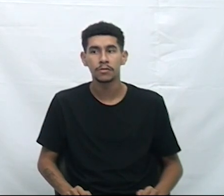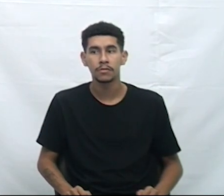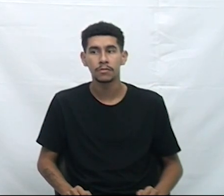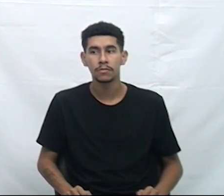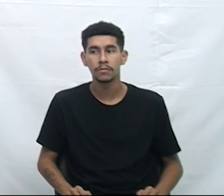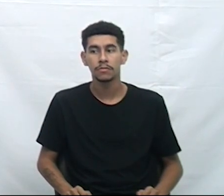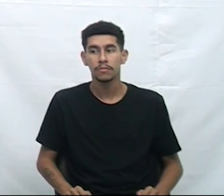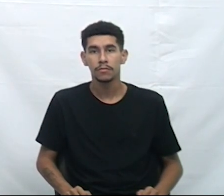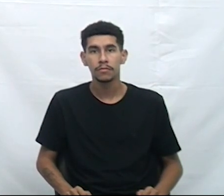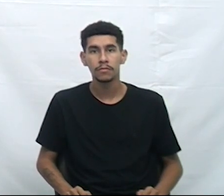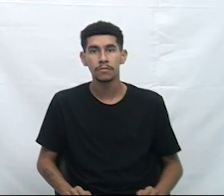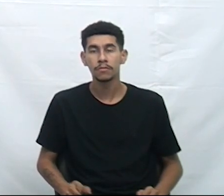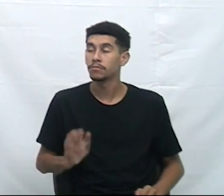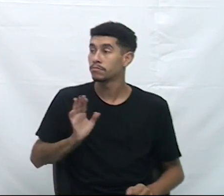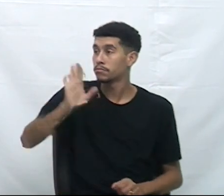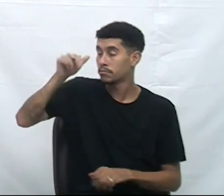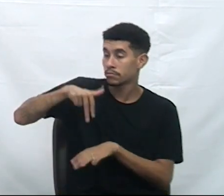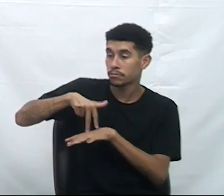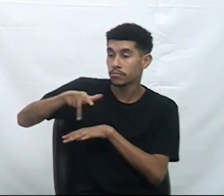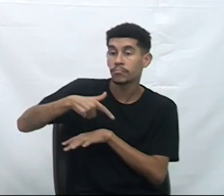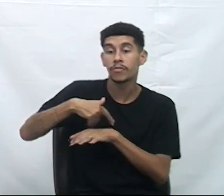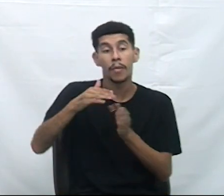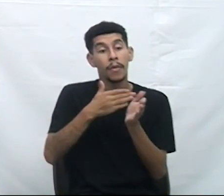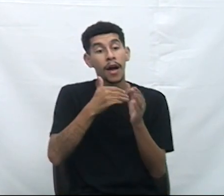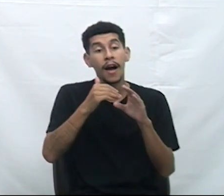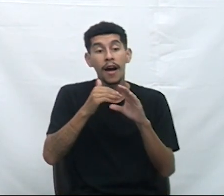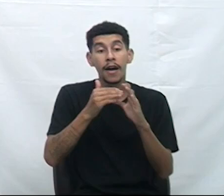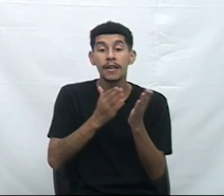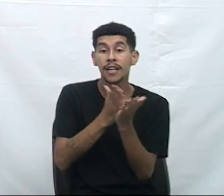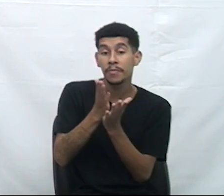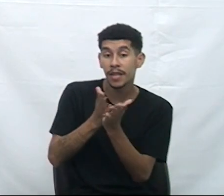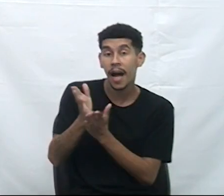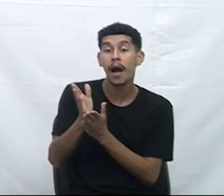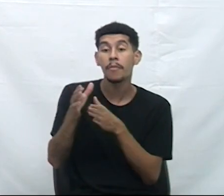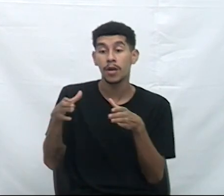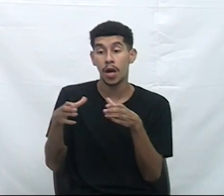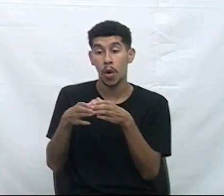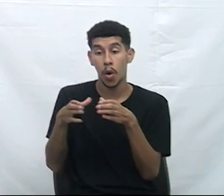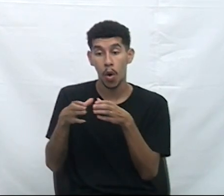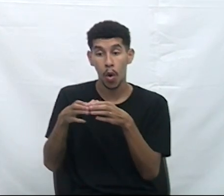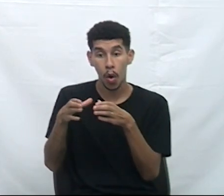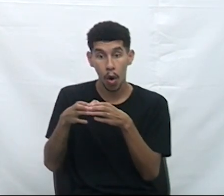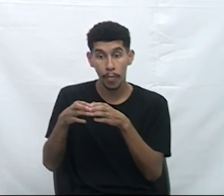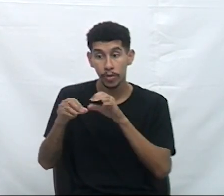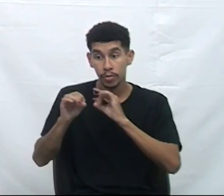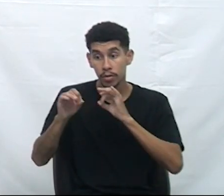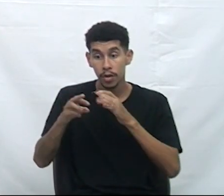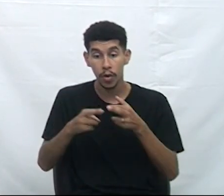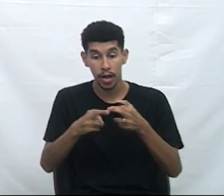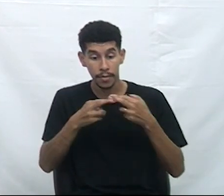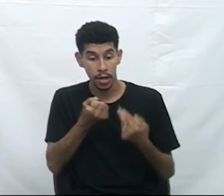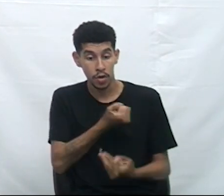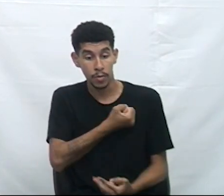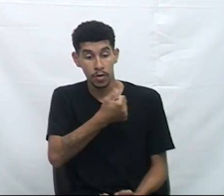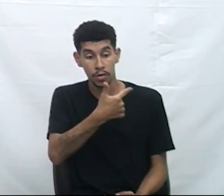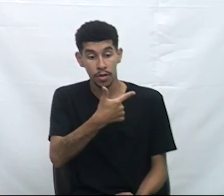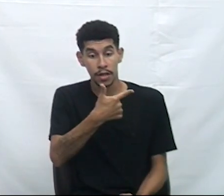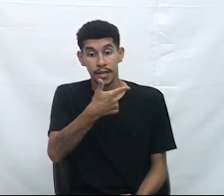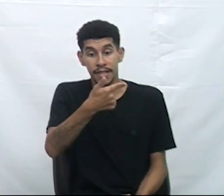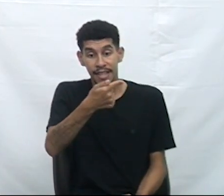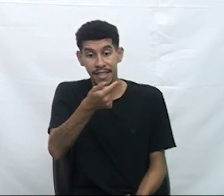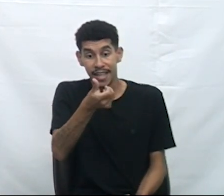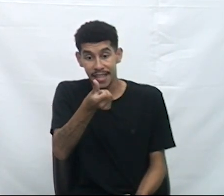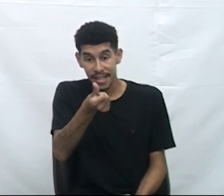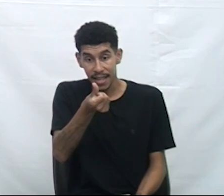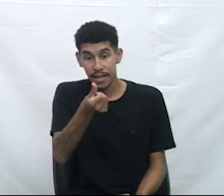E a questão de ordem, para encaminhar para a comissão de educação, o requerimento 276, de 2024.